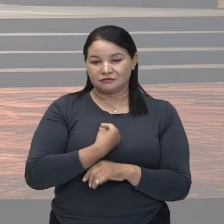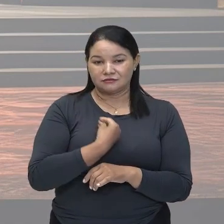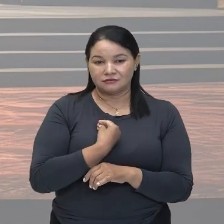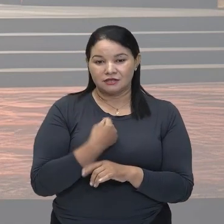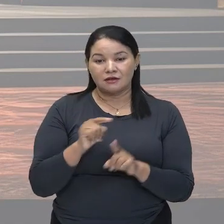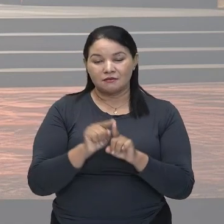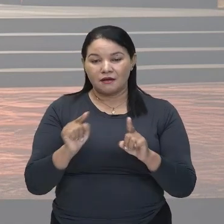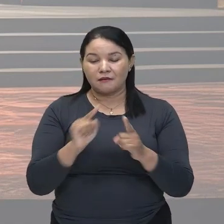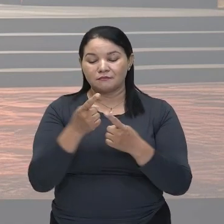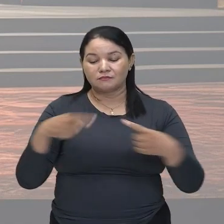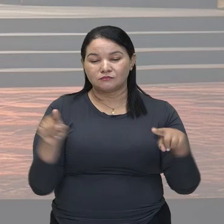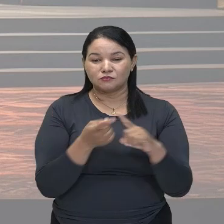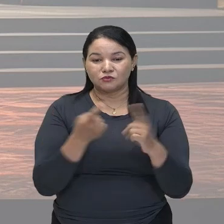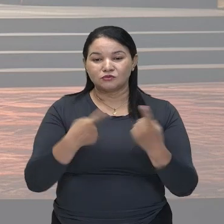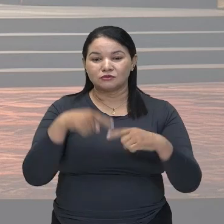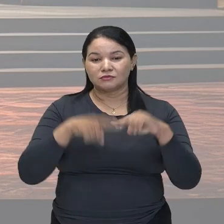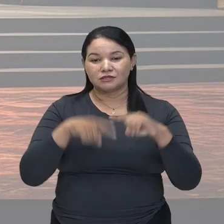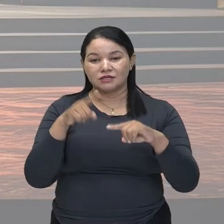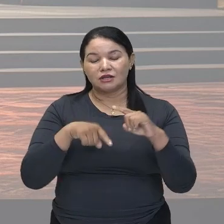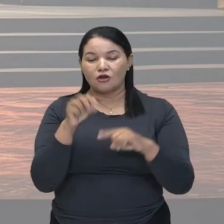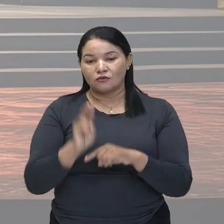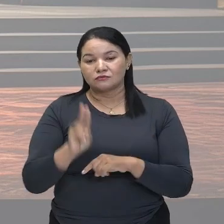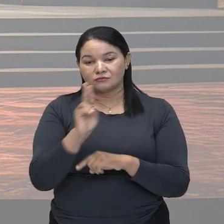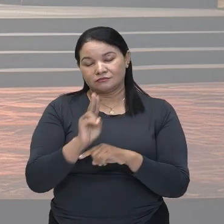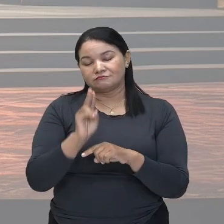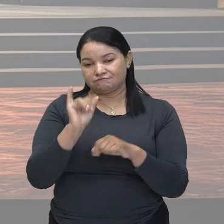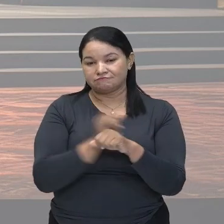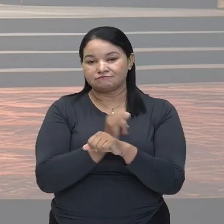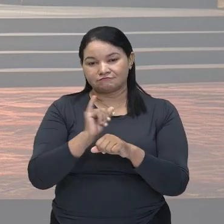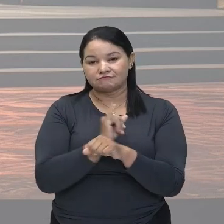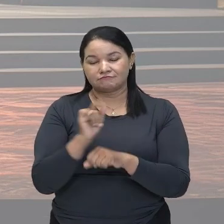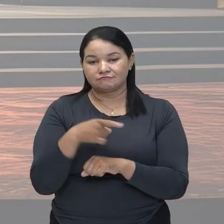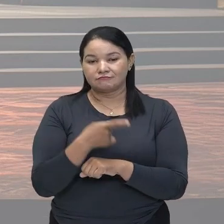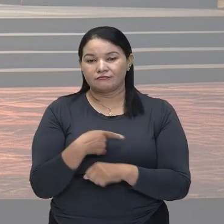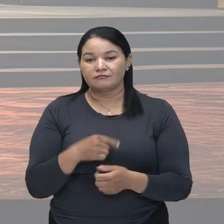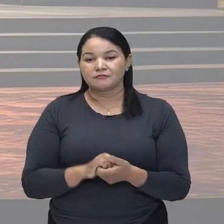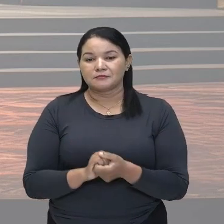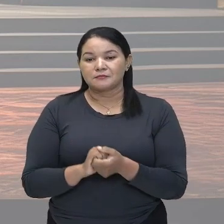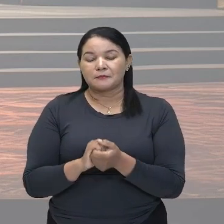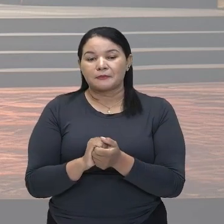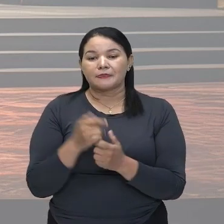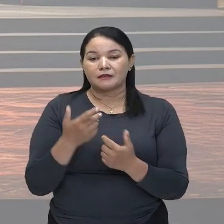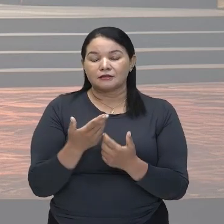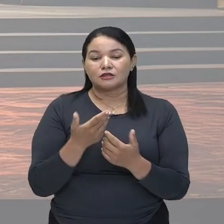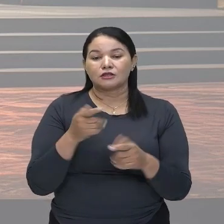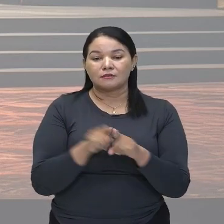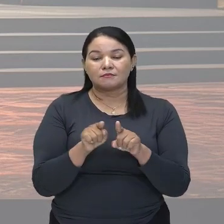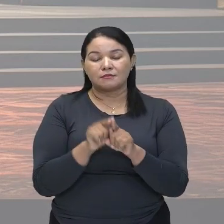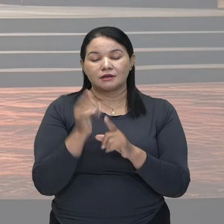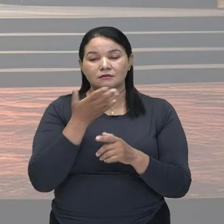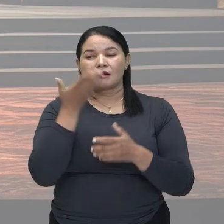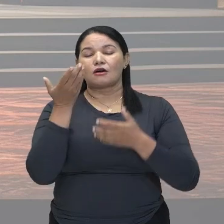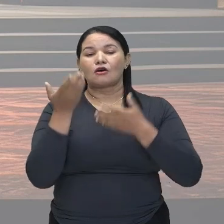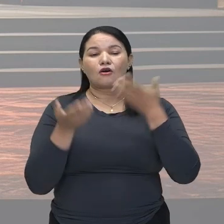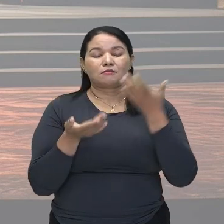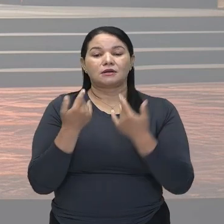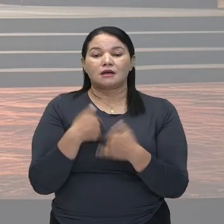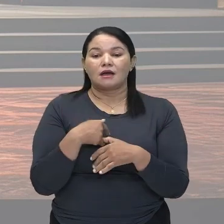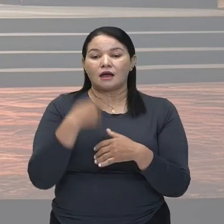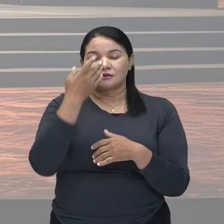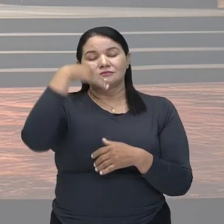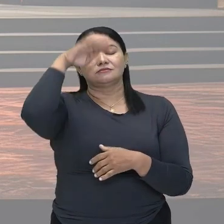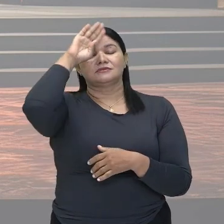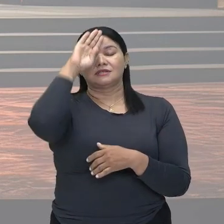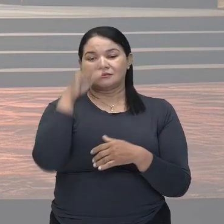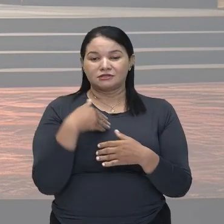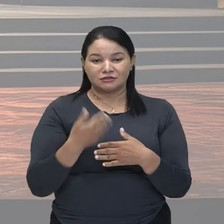recursos utilizados. Na ópera, o drama se desenvolve e se